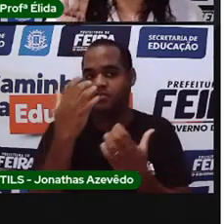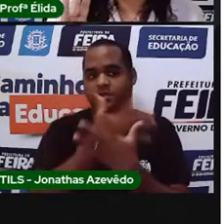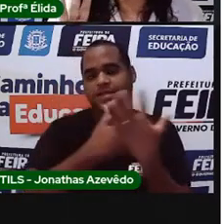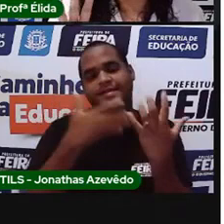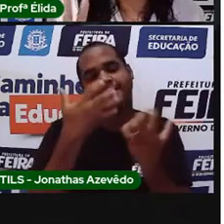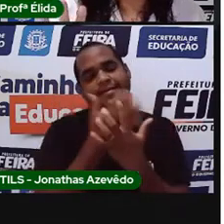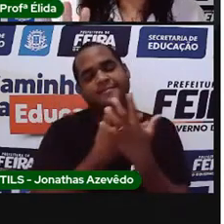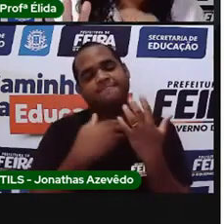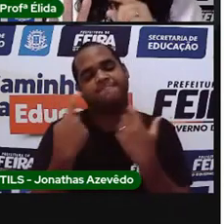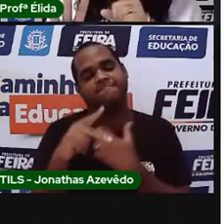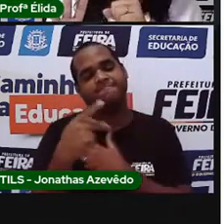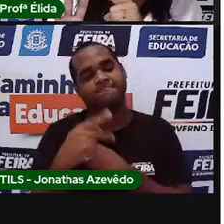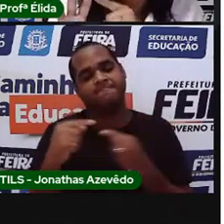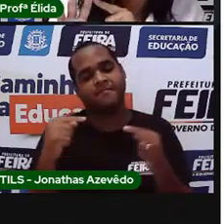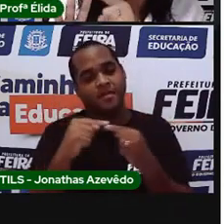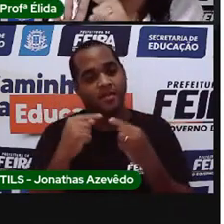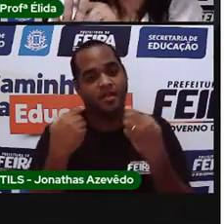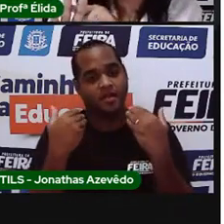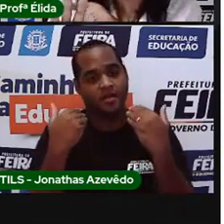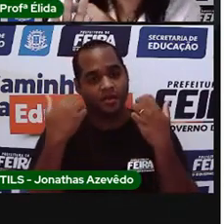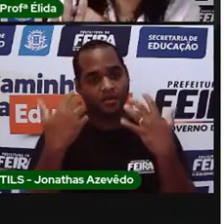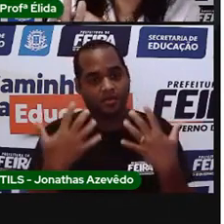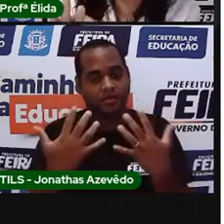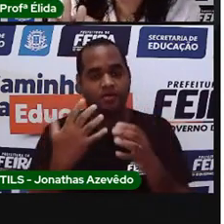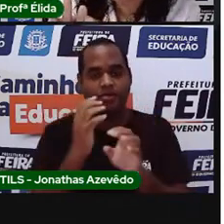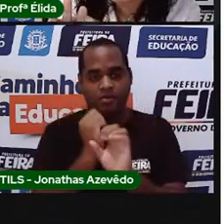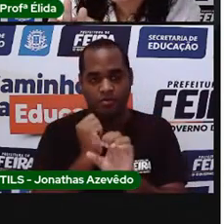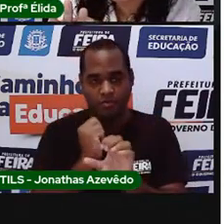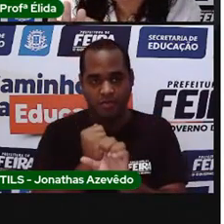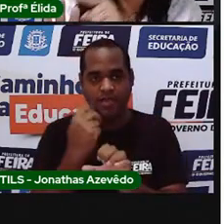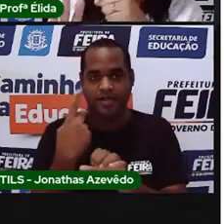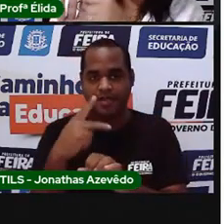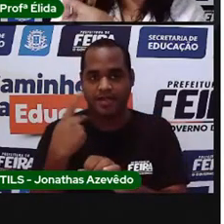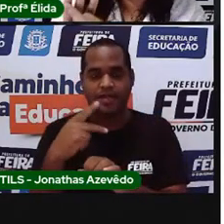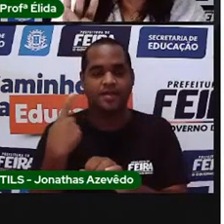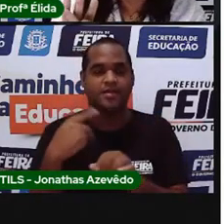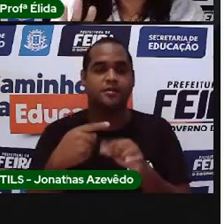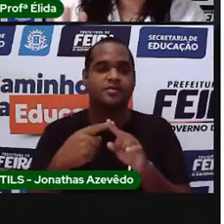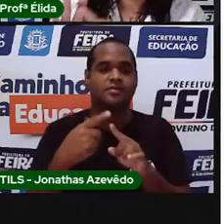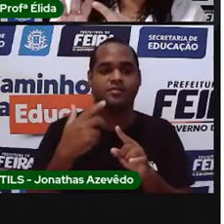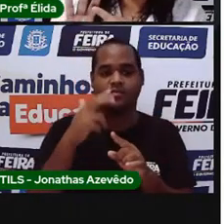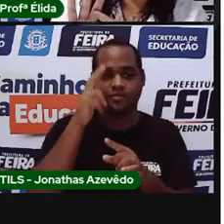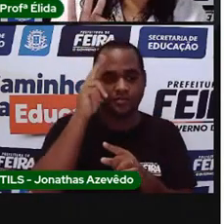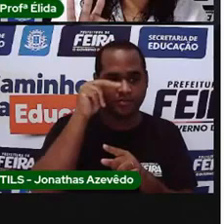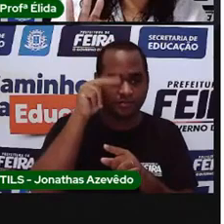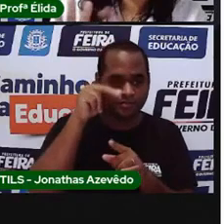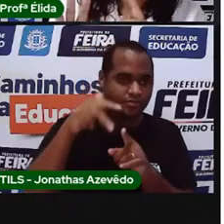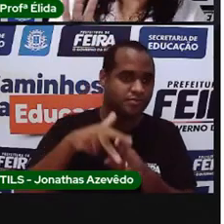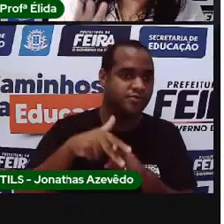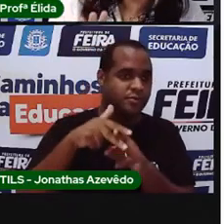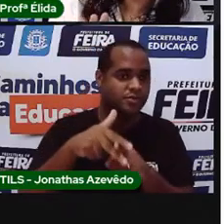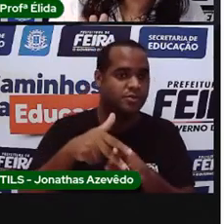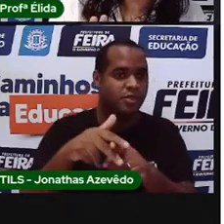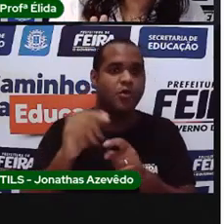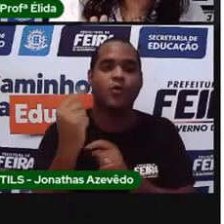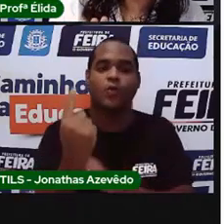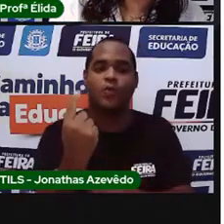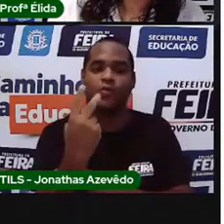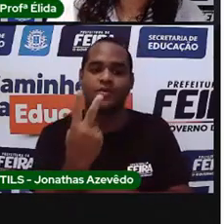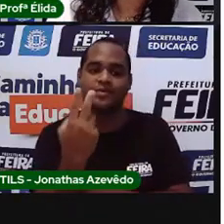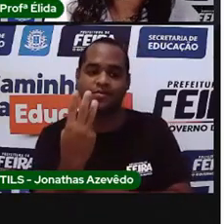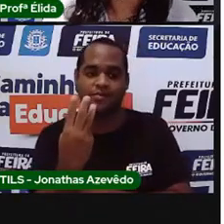representava a quantidade de cavaleiros. Um, dois, três.